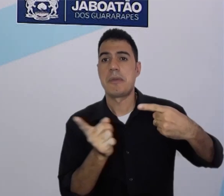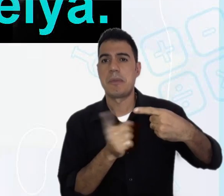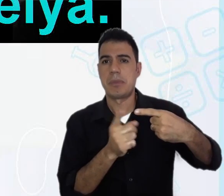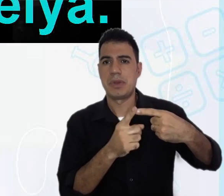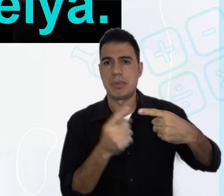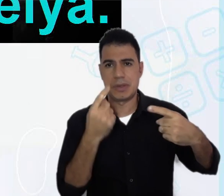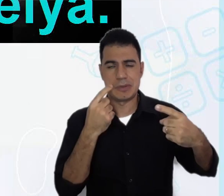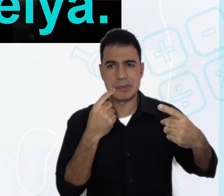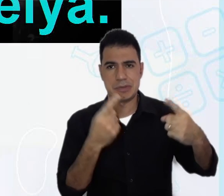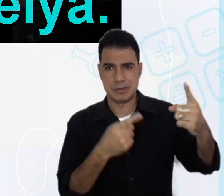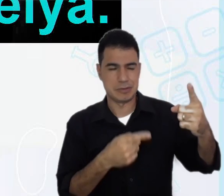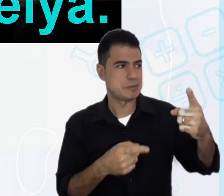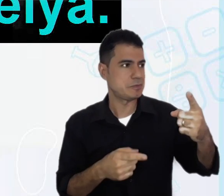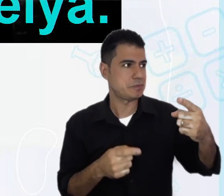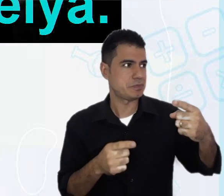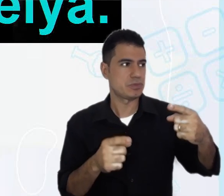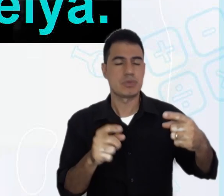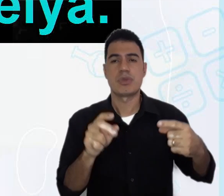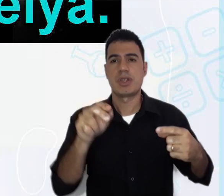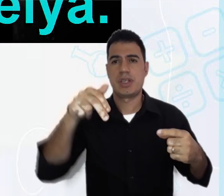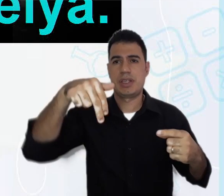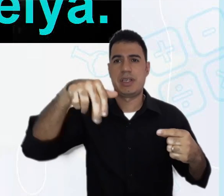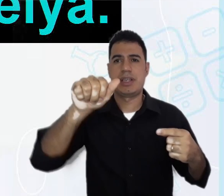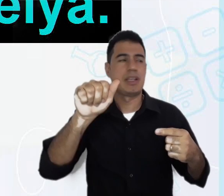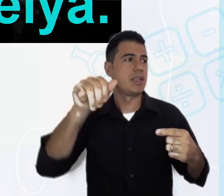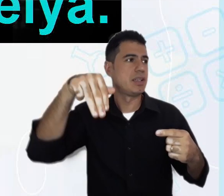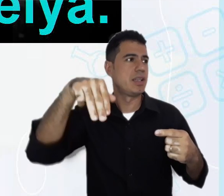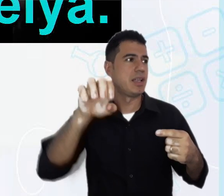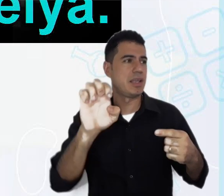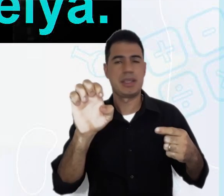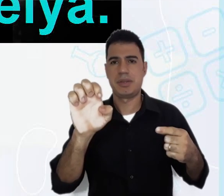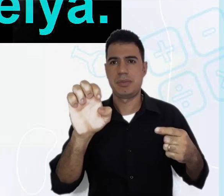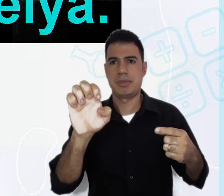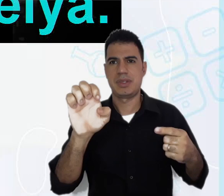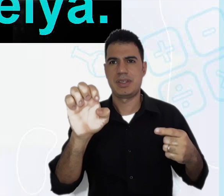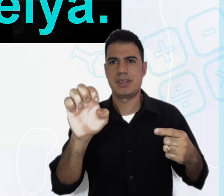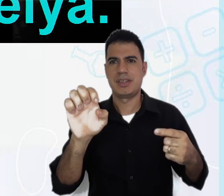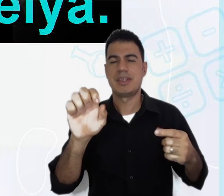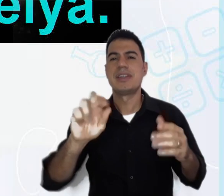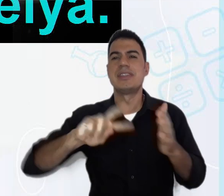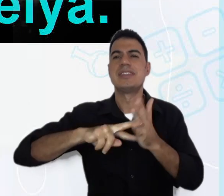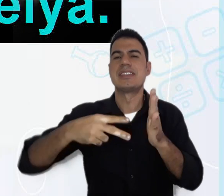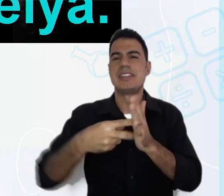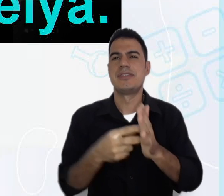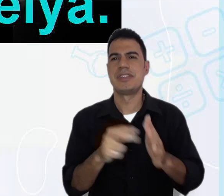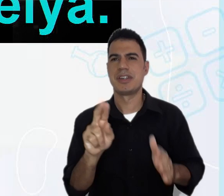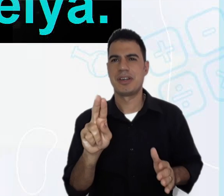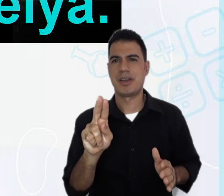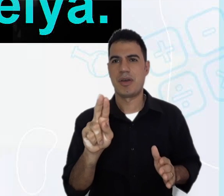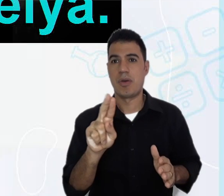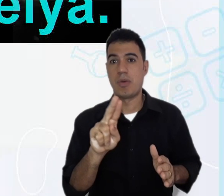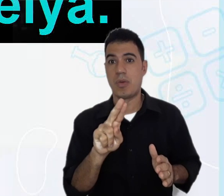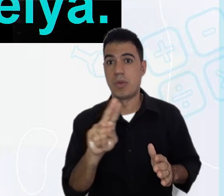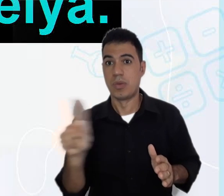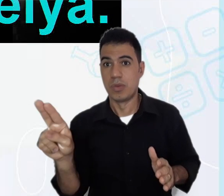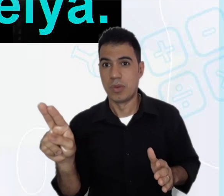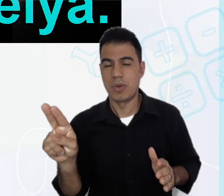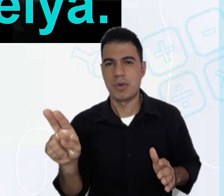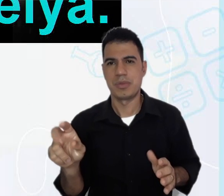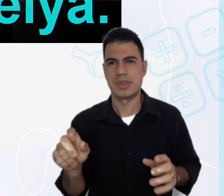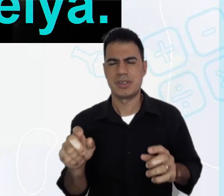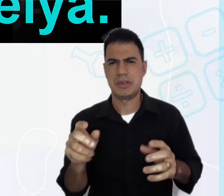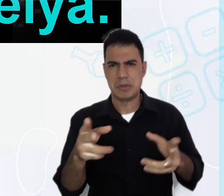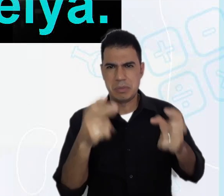Personal Information. Essa fala sobre name. Percebam aí que eu tenho dois